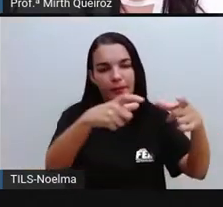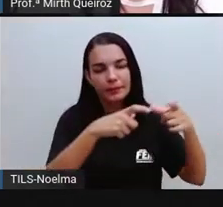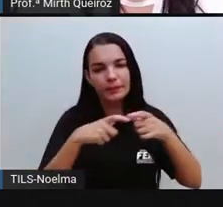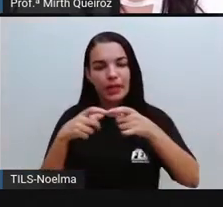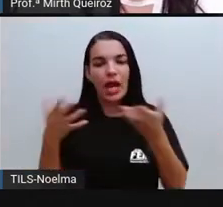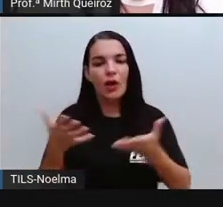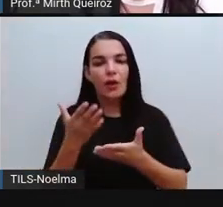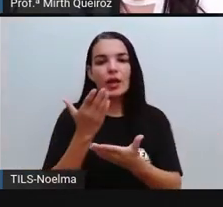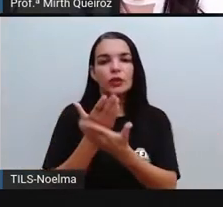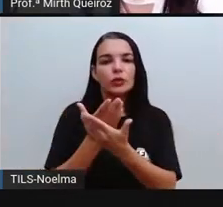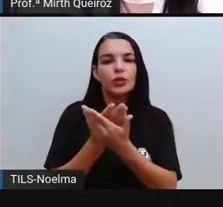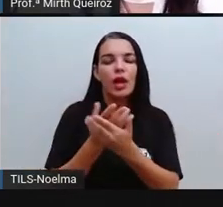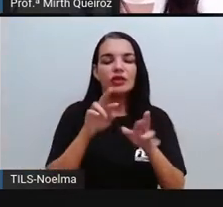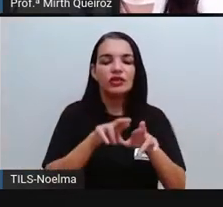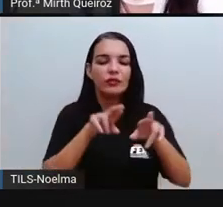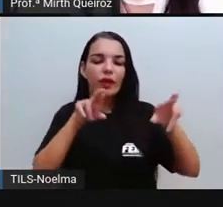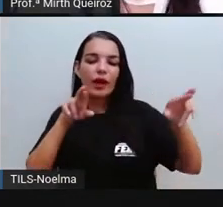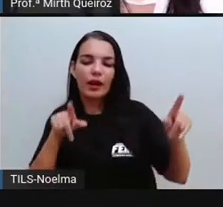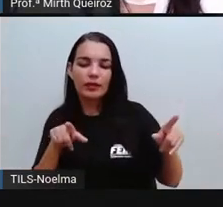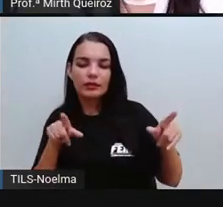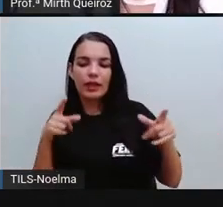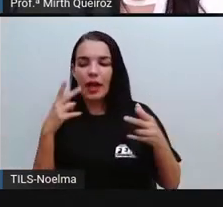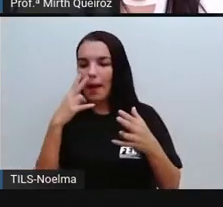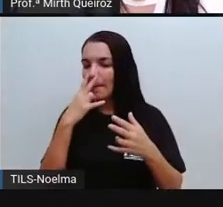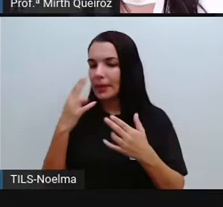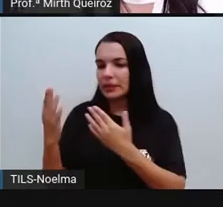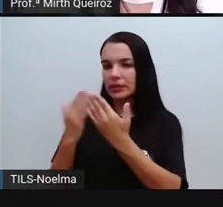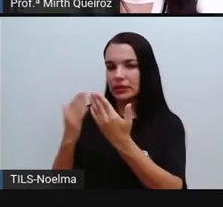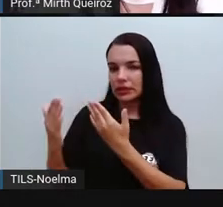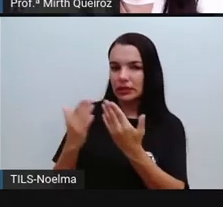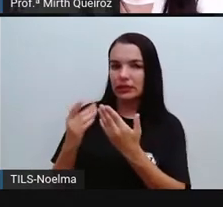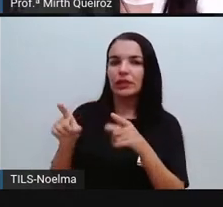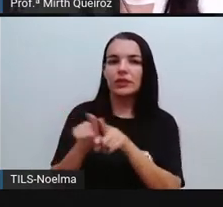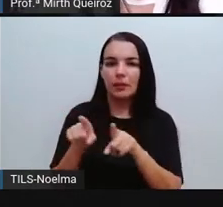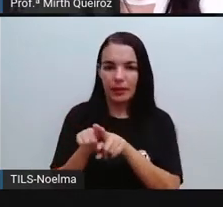diferenças e semelhanças entre esses sólidos.